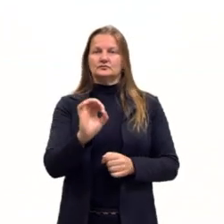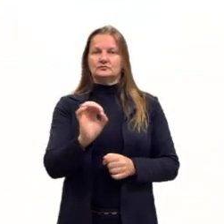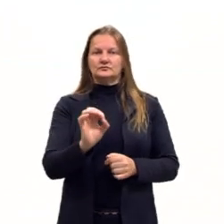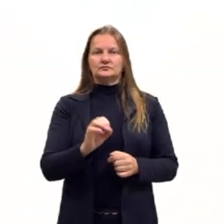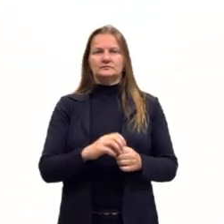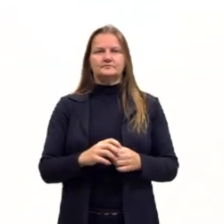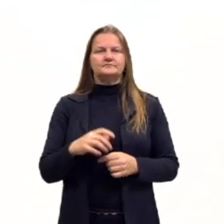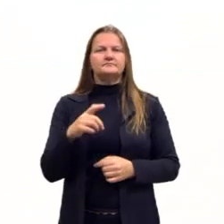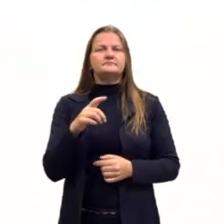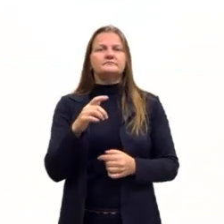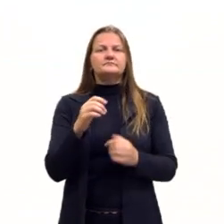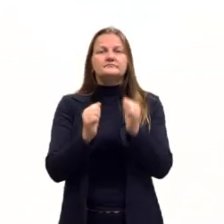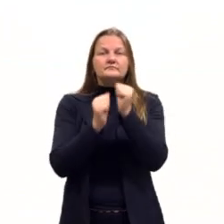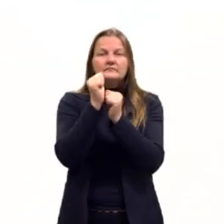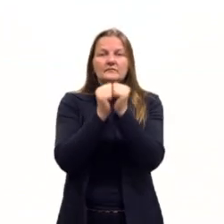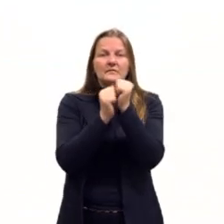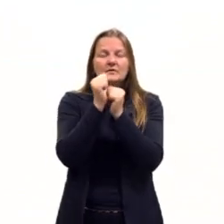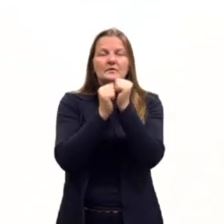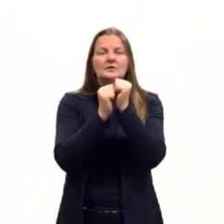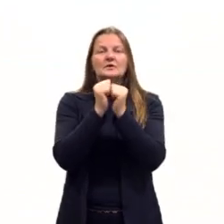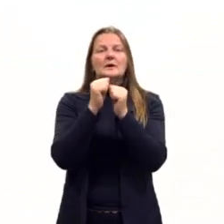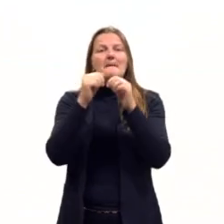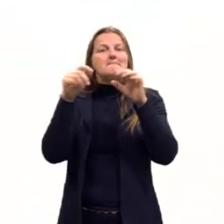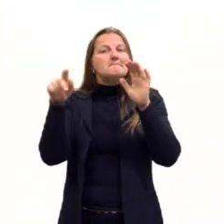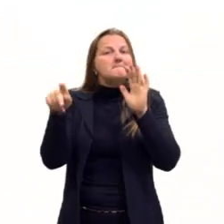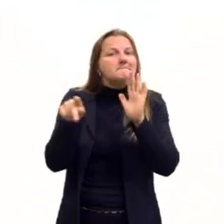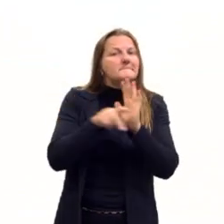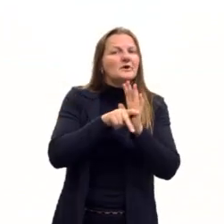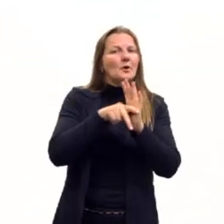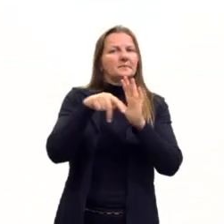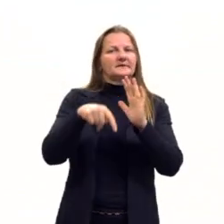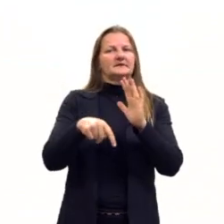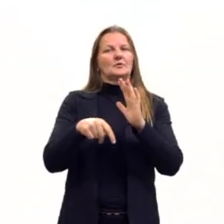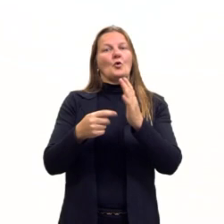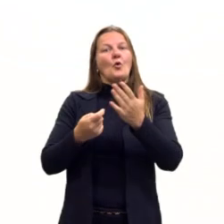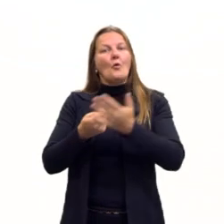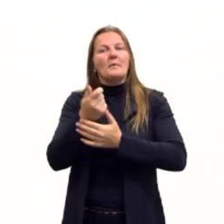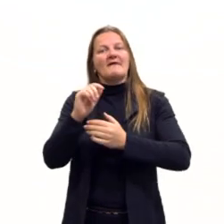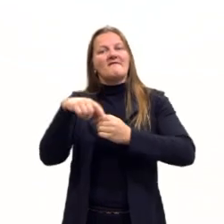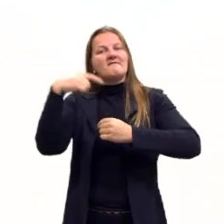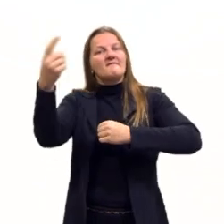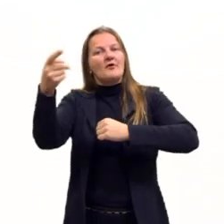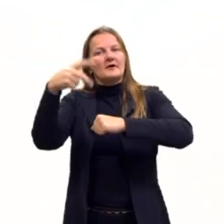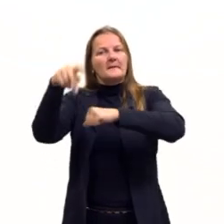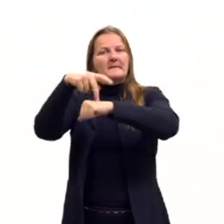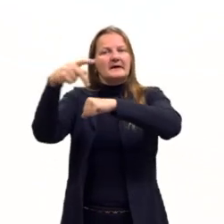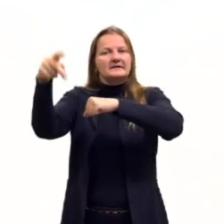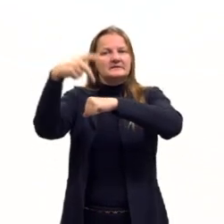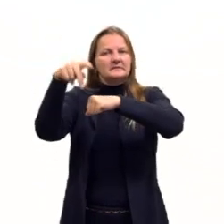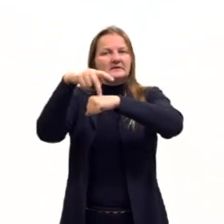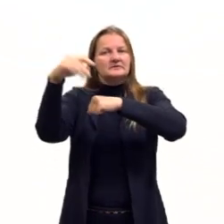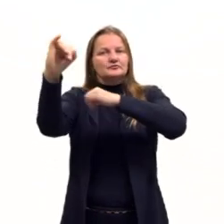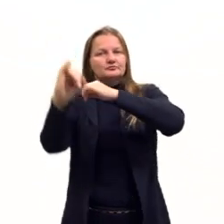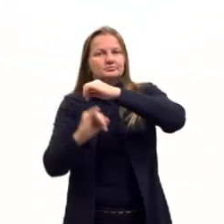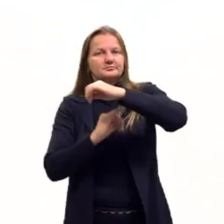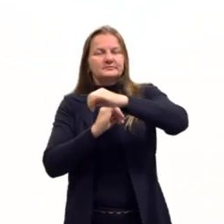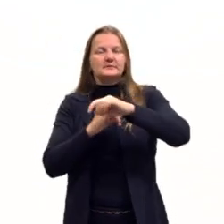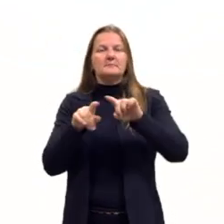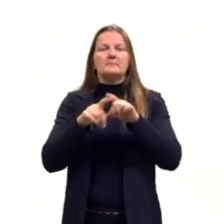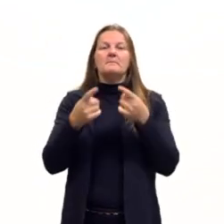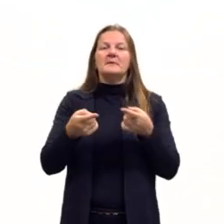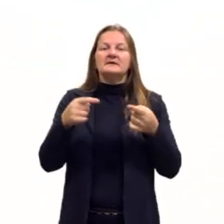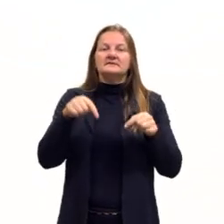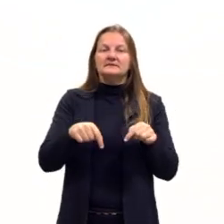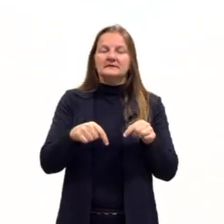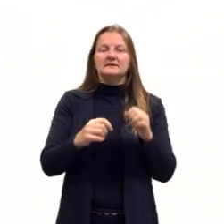havia nenhuma industrialização, propriamente dito, mas nós tínhamos algumas questões industriais. E